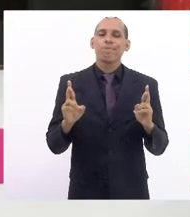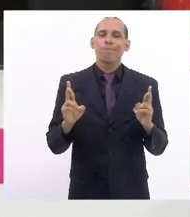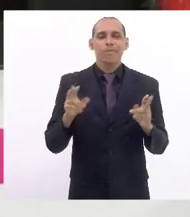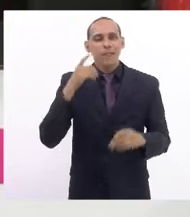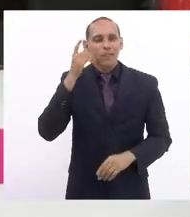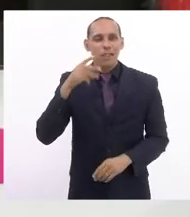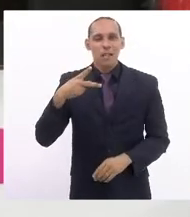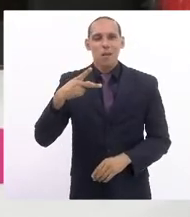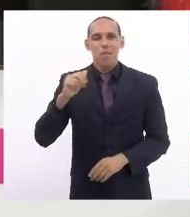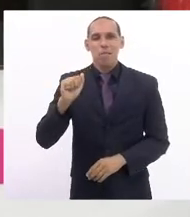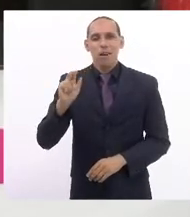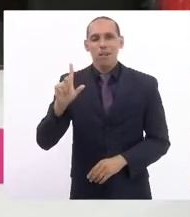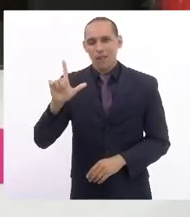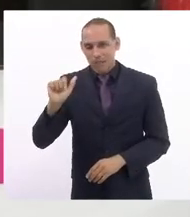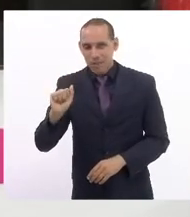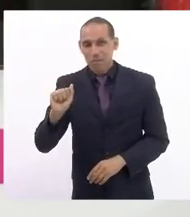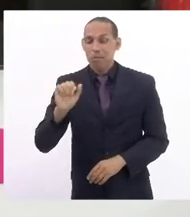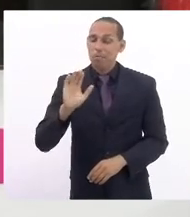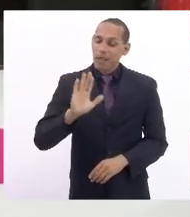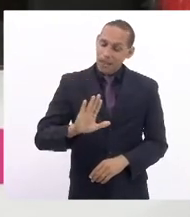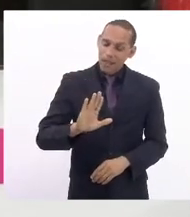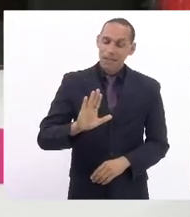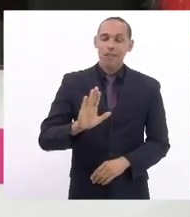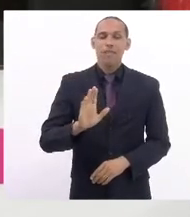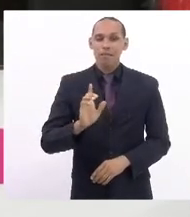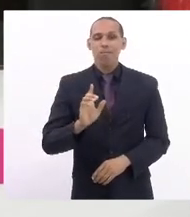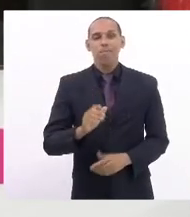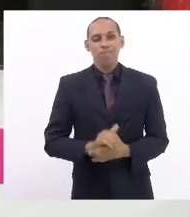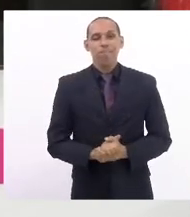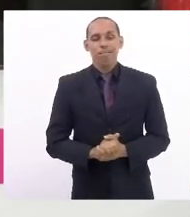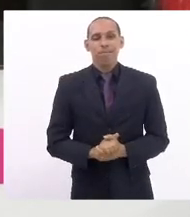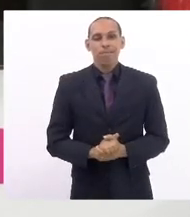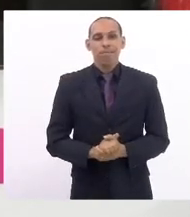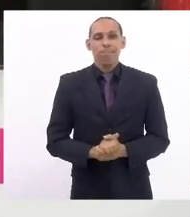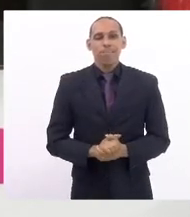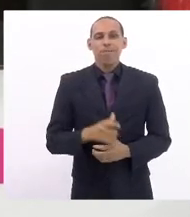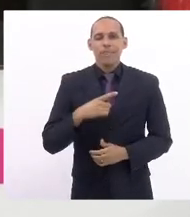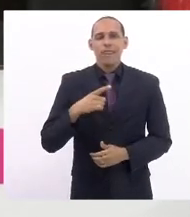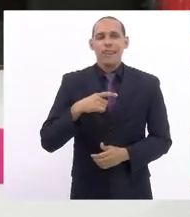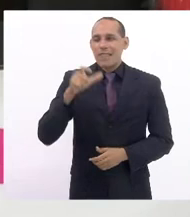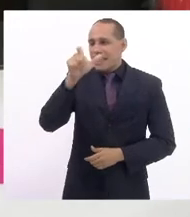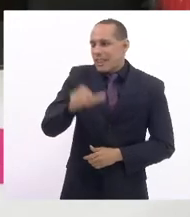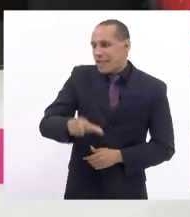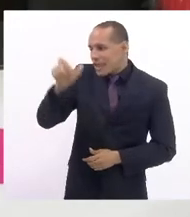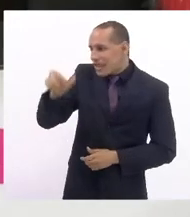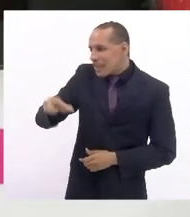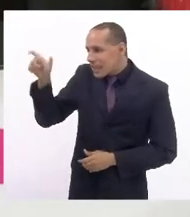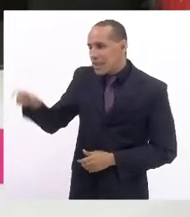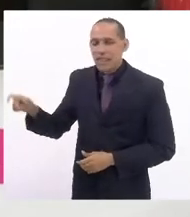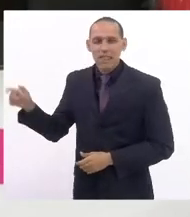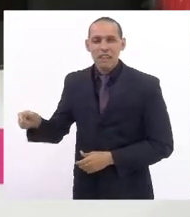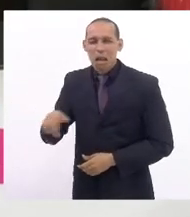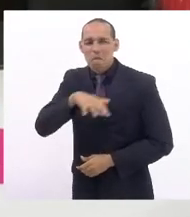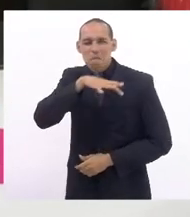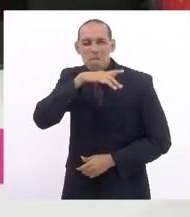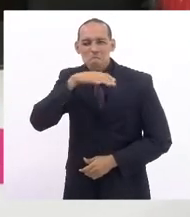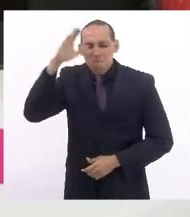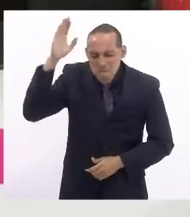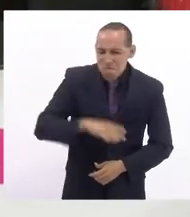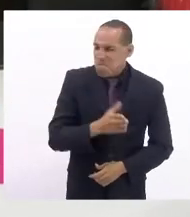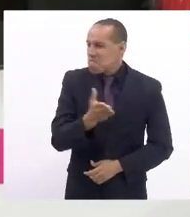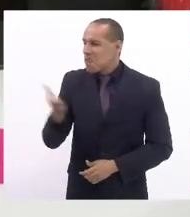mas infelizmente nós temos esses insetos perniciosos na nossa sociedade